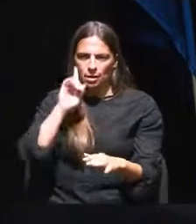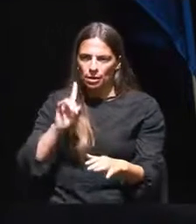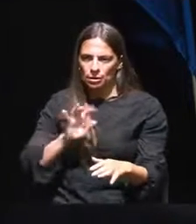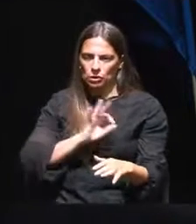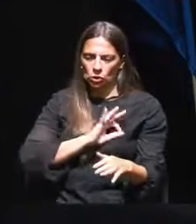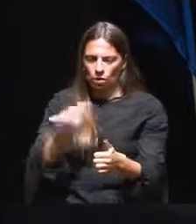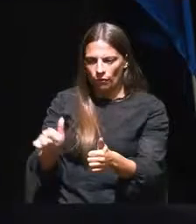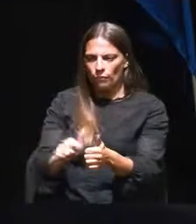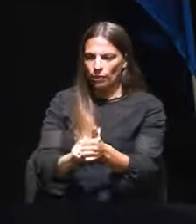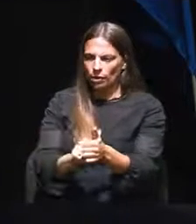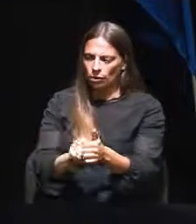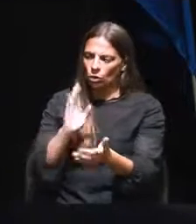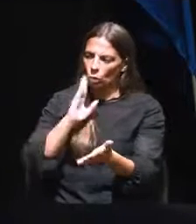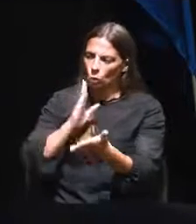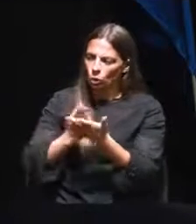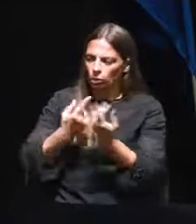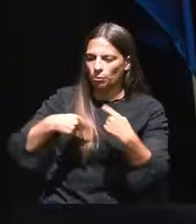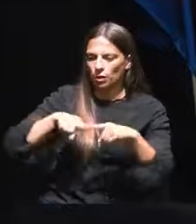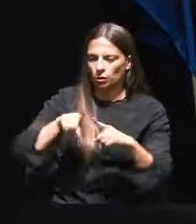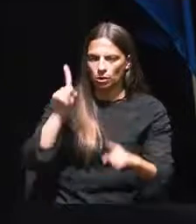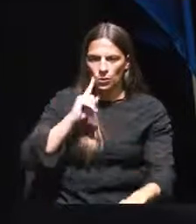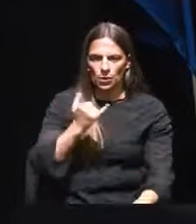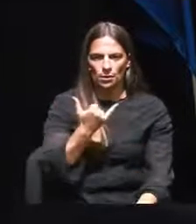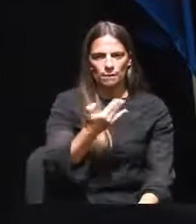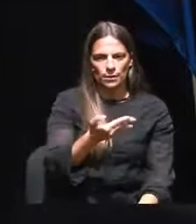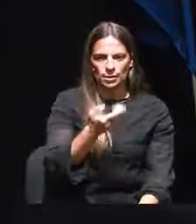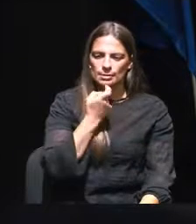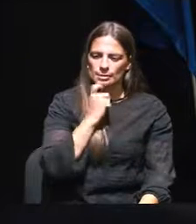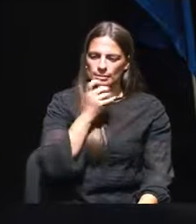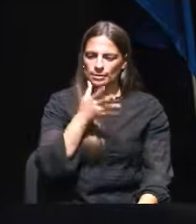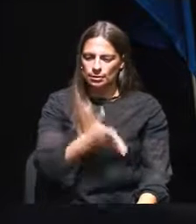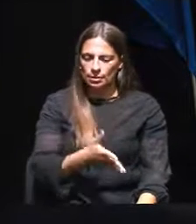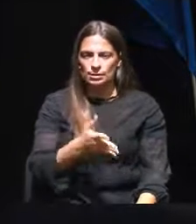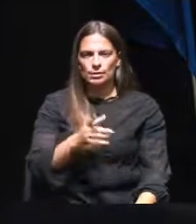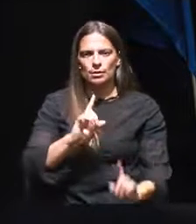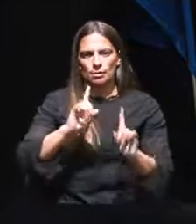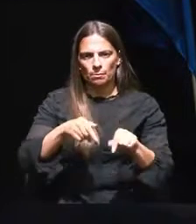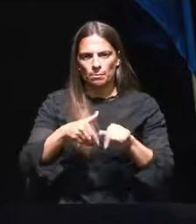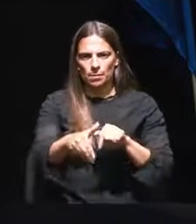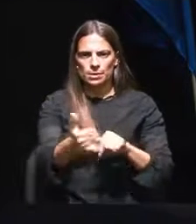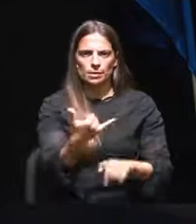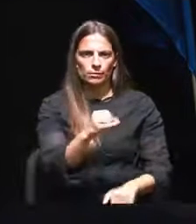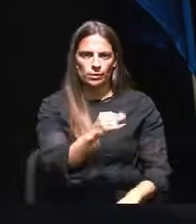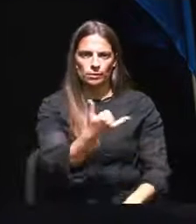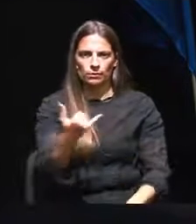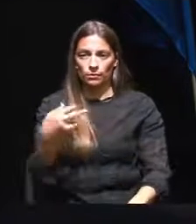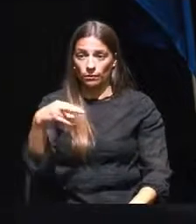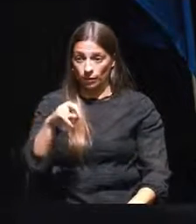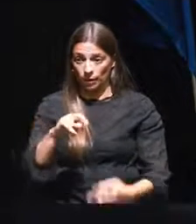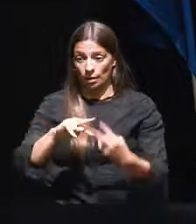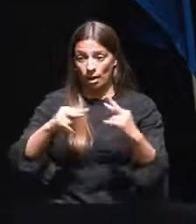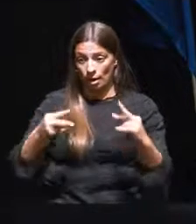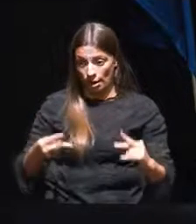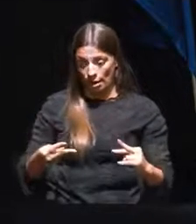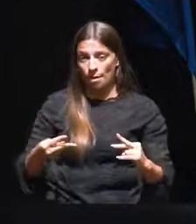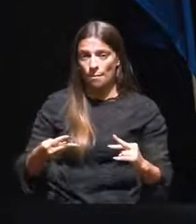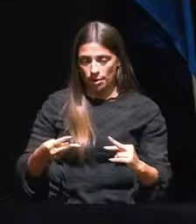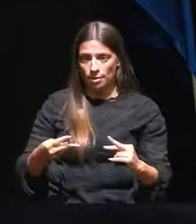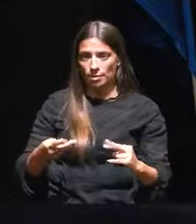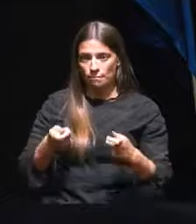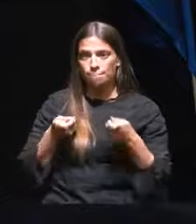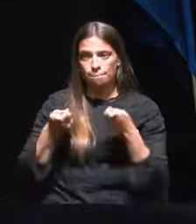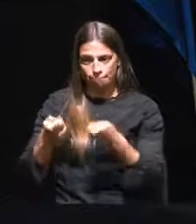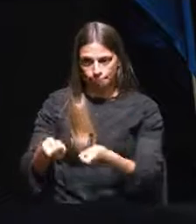afirmou na passada reunião de Câmara de 27 de Abril que apenas a partir de 2023 a Câmara passaria a